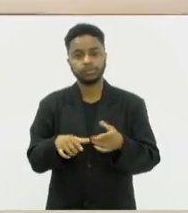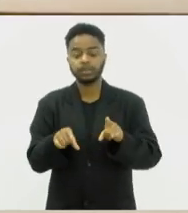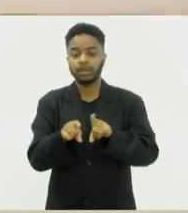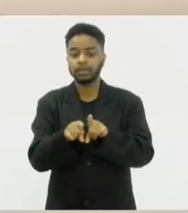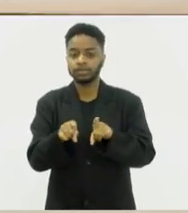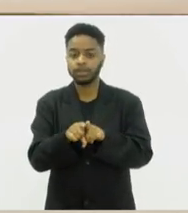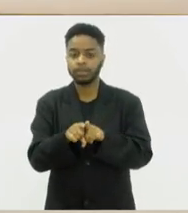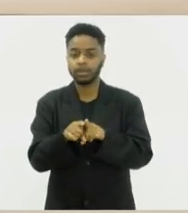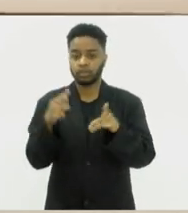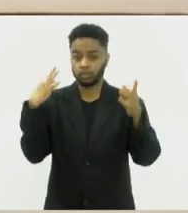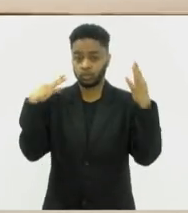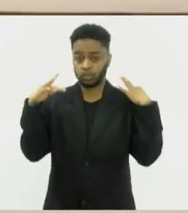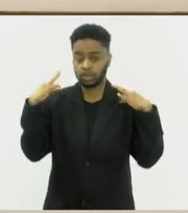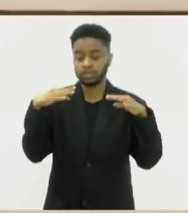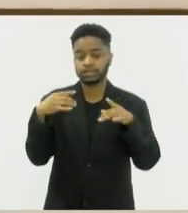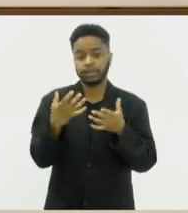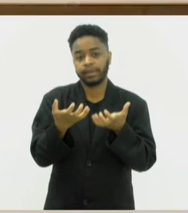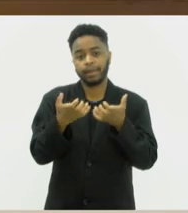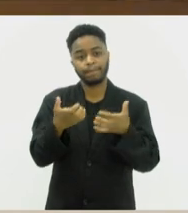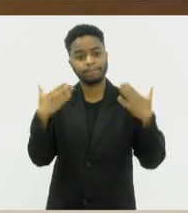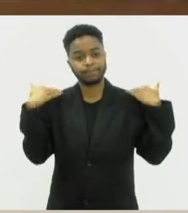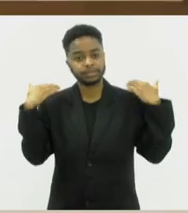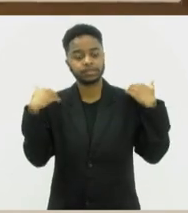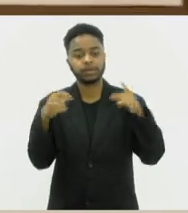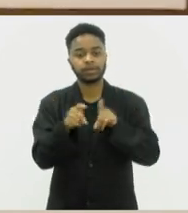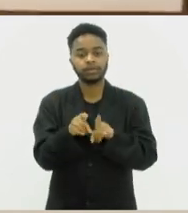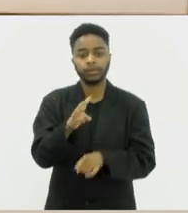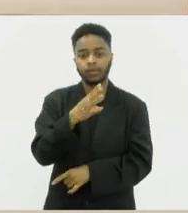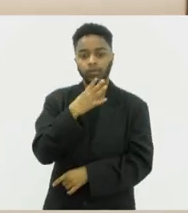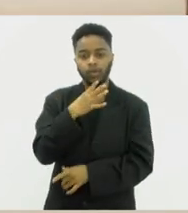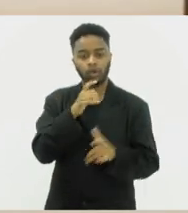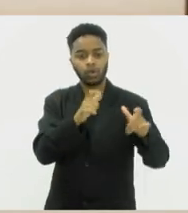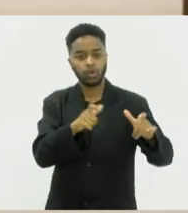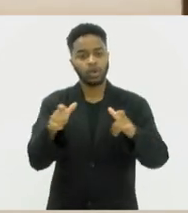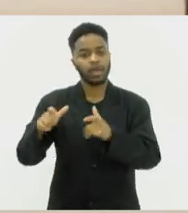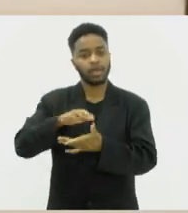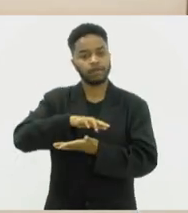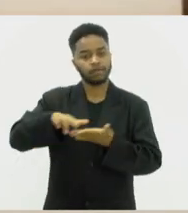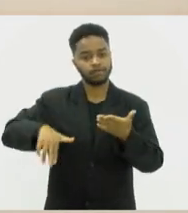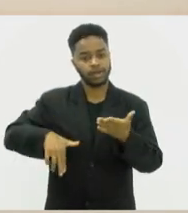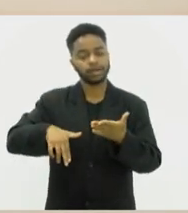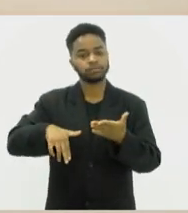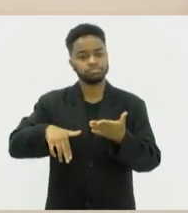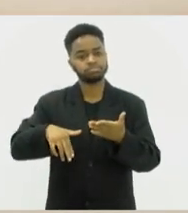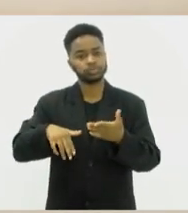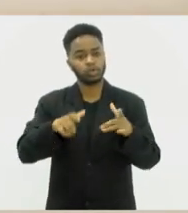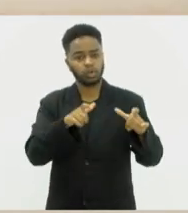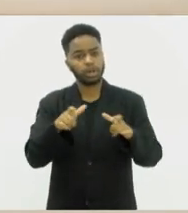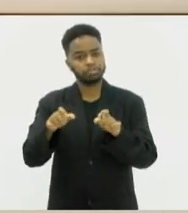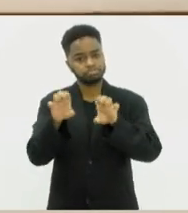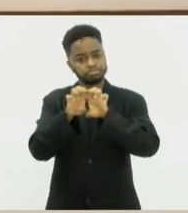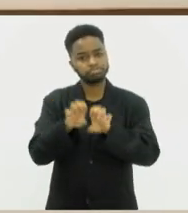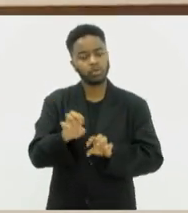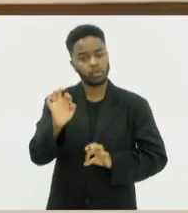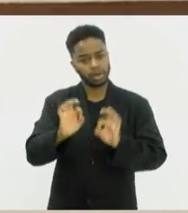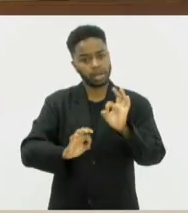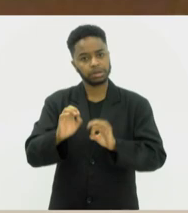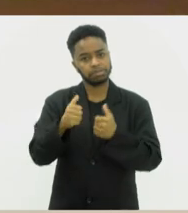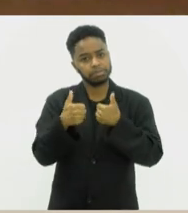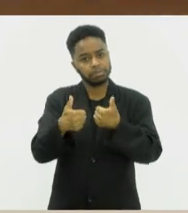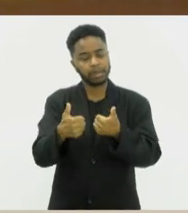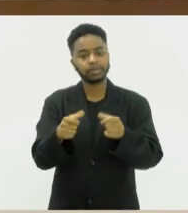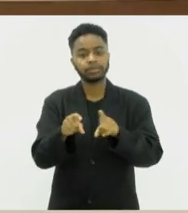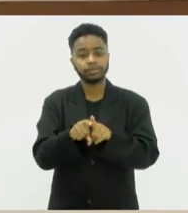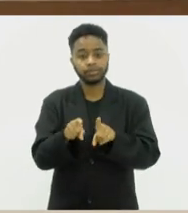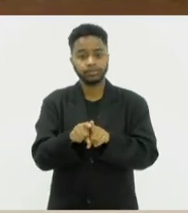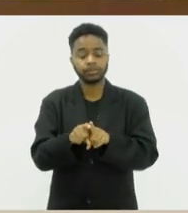como para o turista que vem passear e vai conhecer lugares diferentes, todos muito bem estruturados e preparados. E